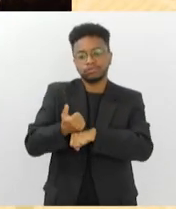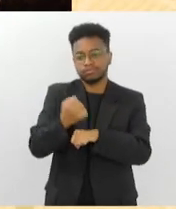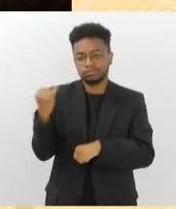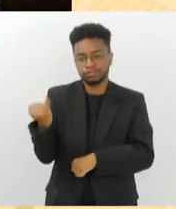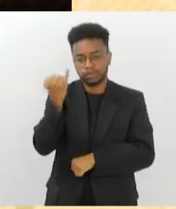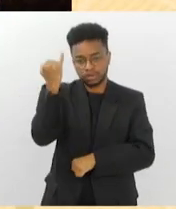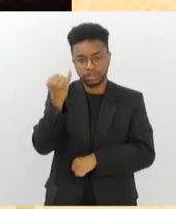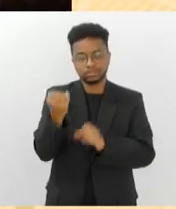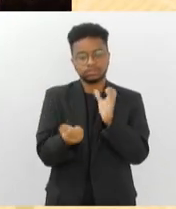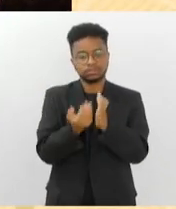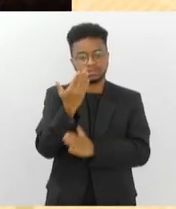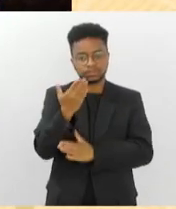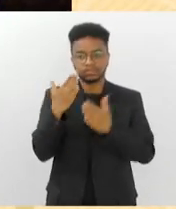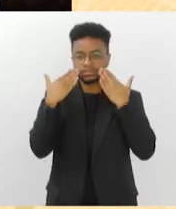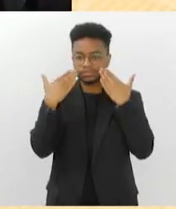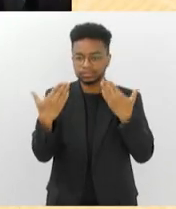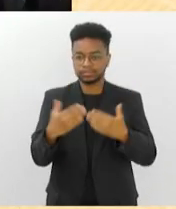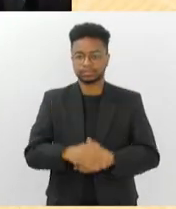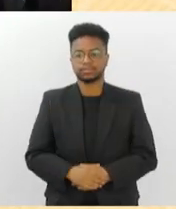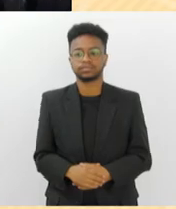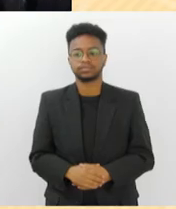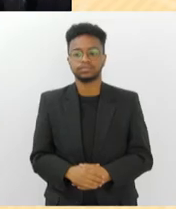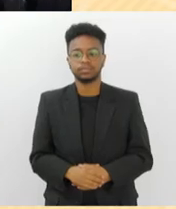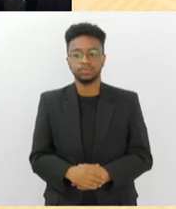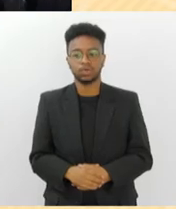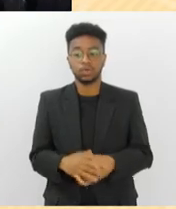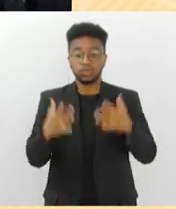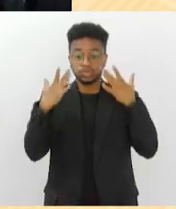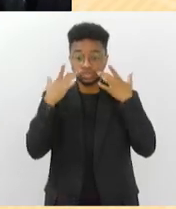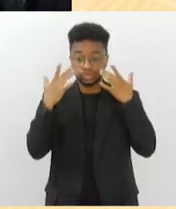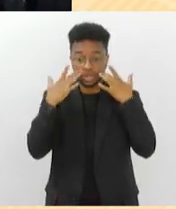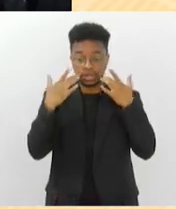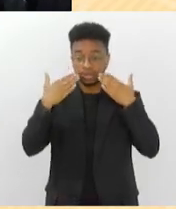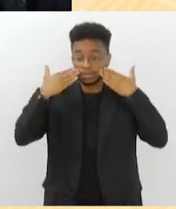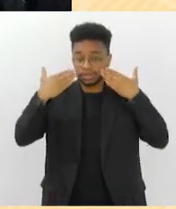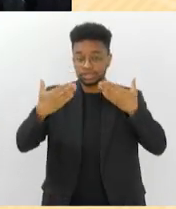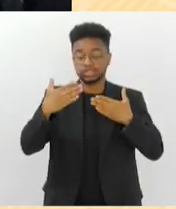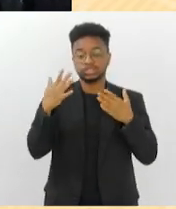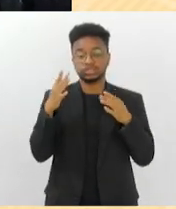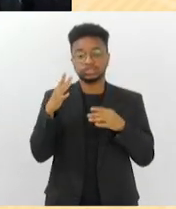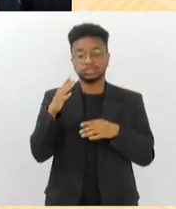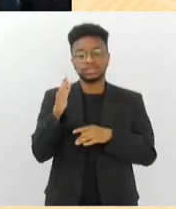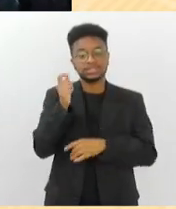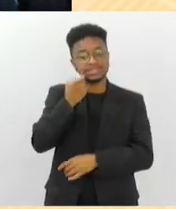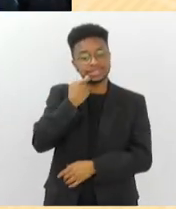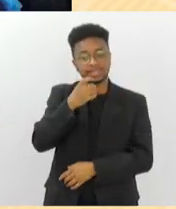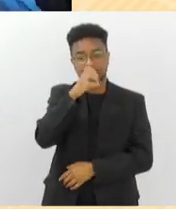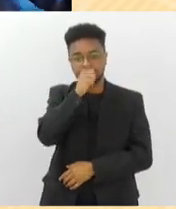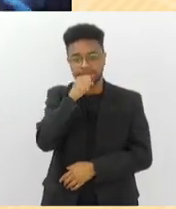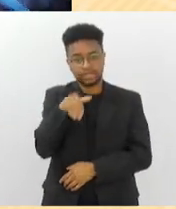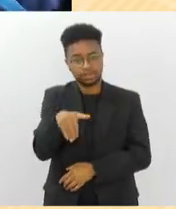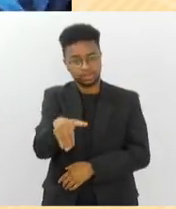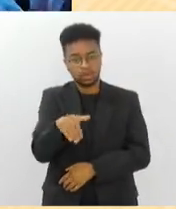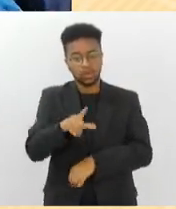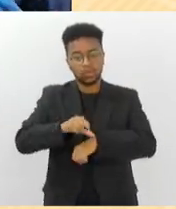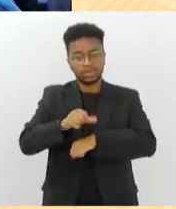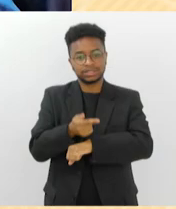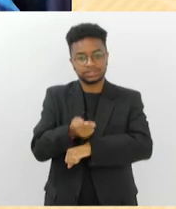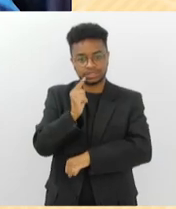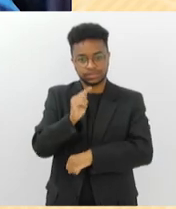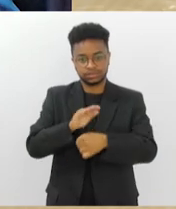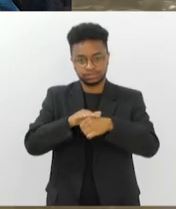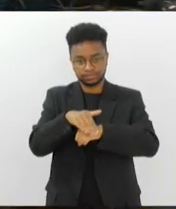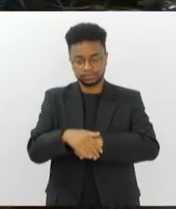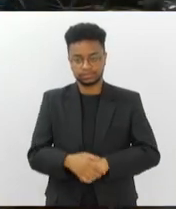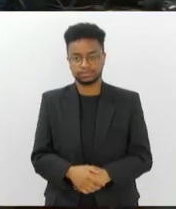para a realização das apresentações. O espetáculo Le Ville se apresenta nesta sexta e sábado, às 7 horas da noite.